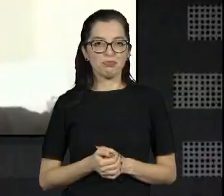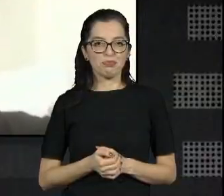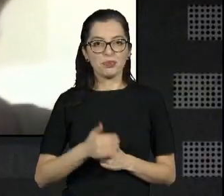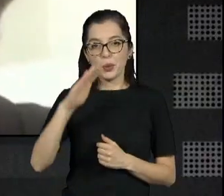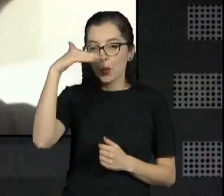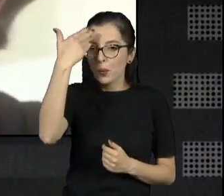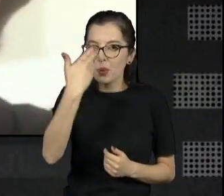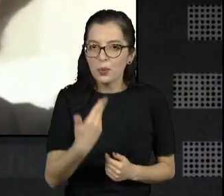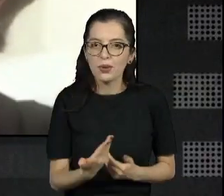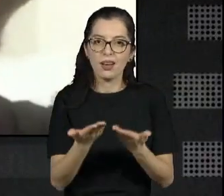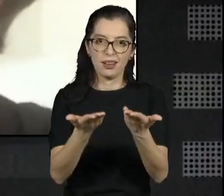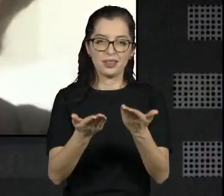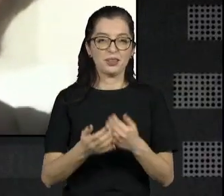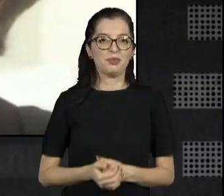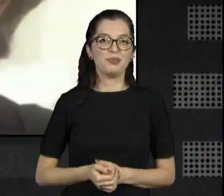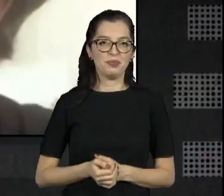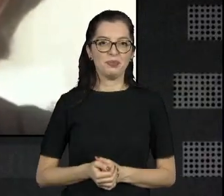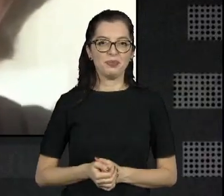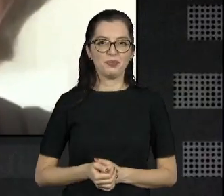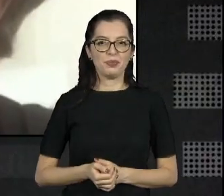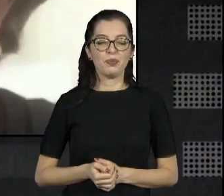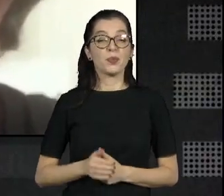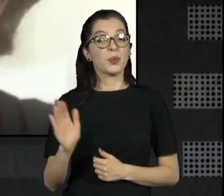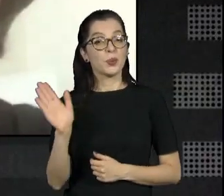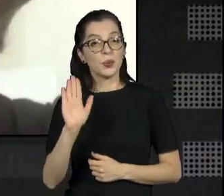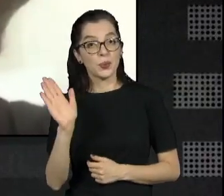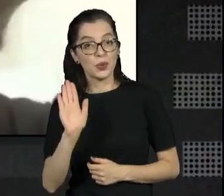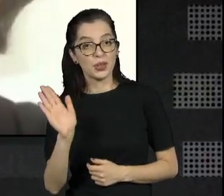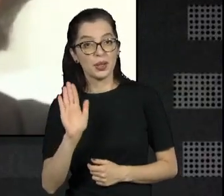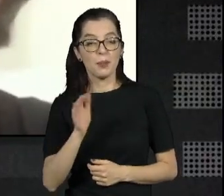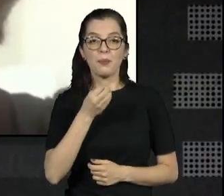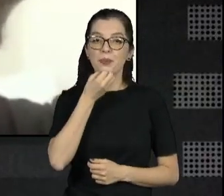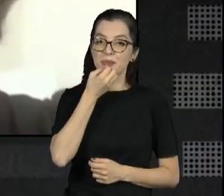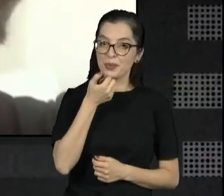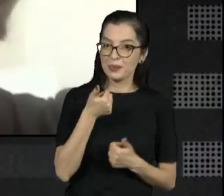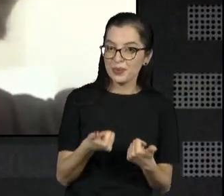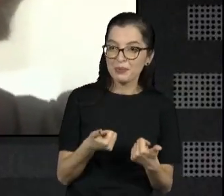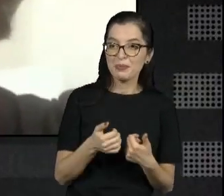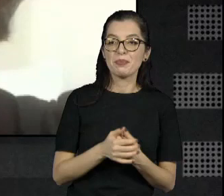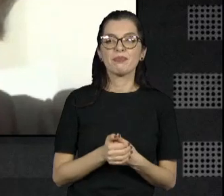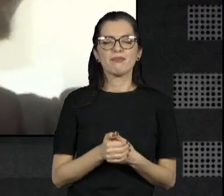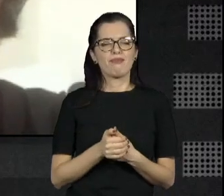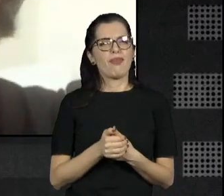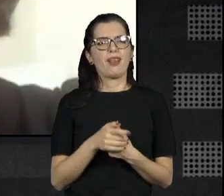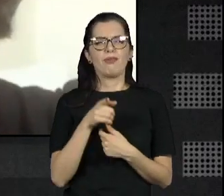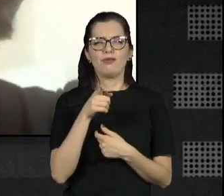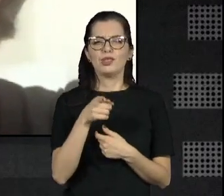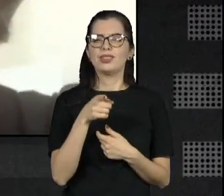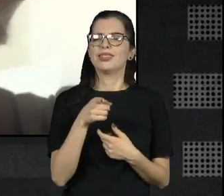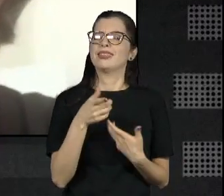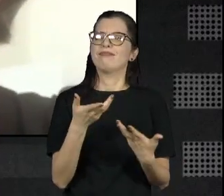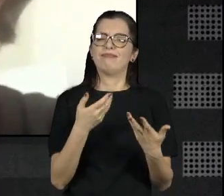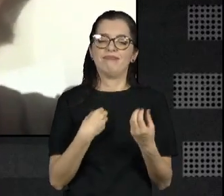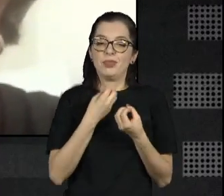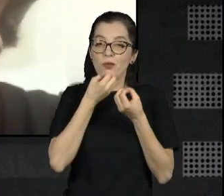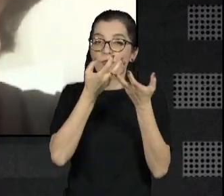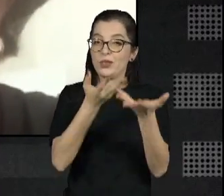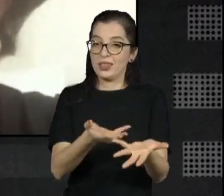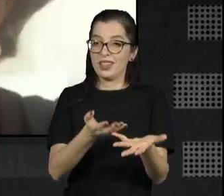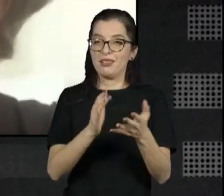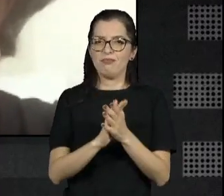Oi, Ney, que bom, falar de você para você. Nos conhecemos